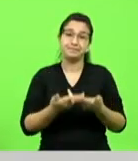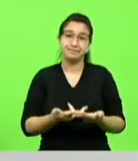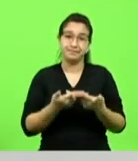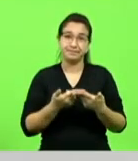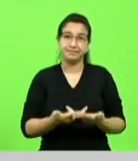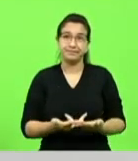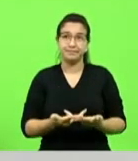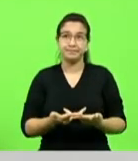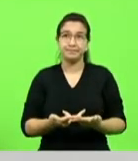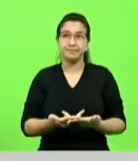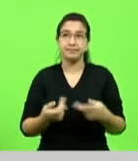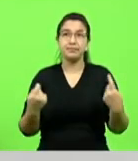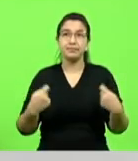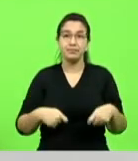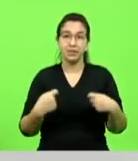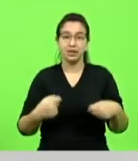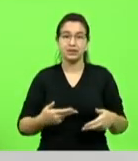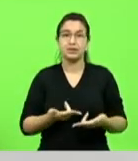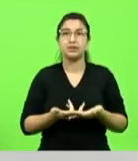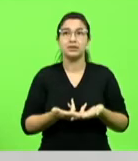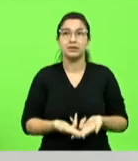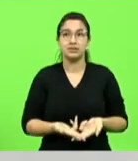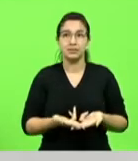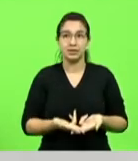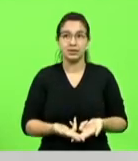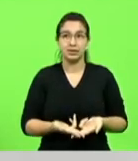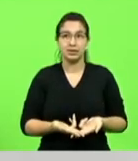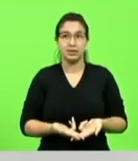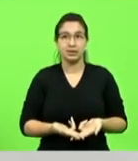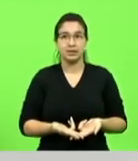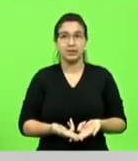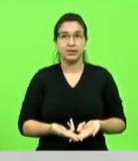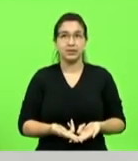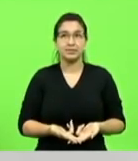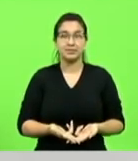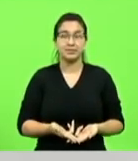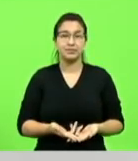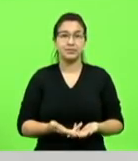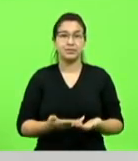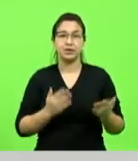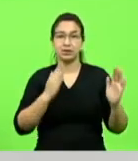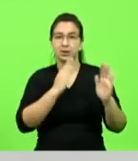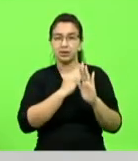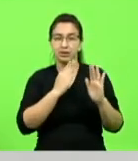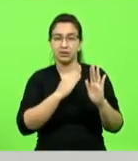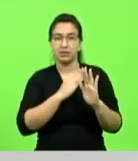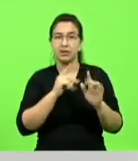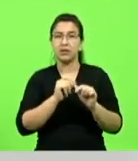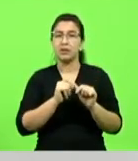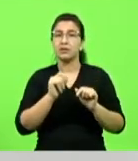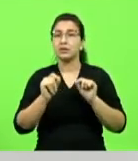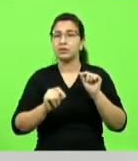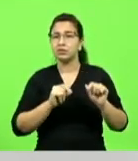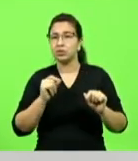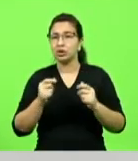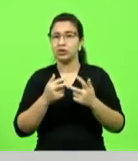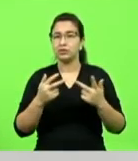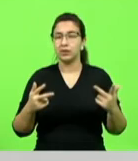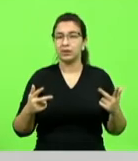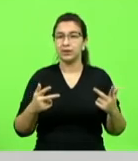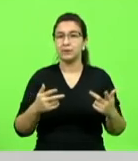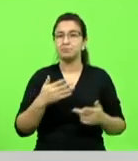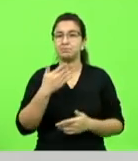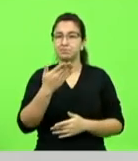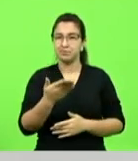tenha paciência e também que avalie aquilo que vem fazendo segundo a AI do